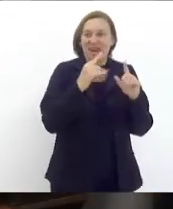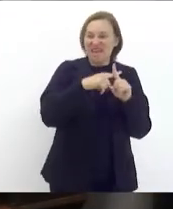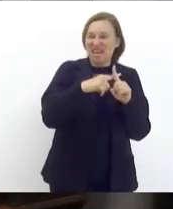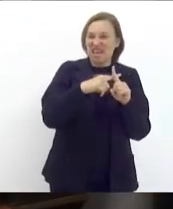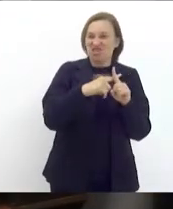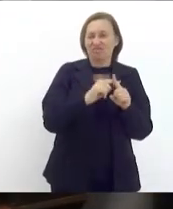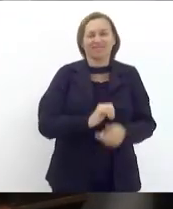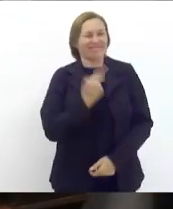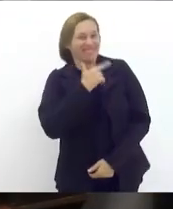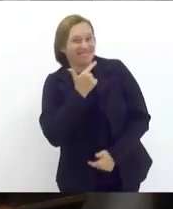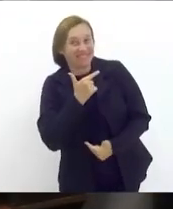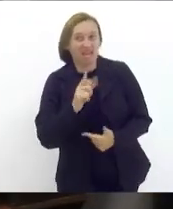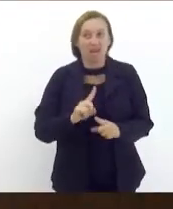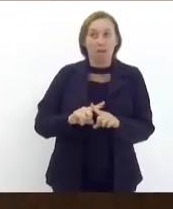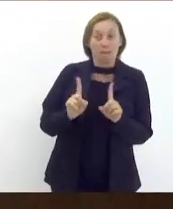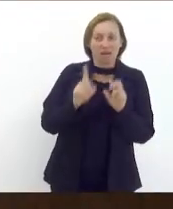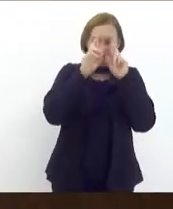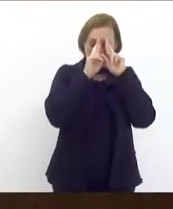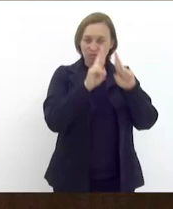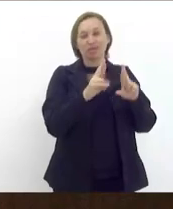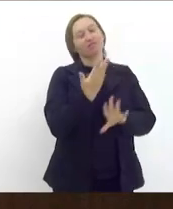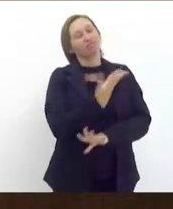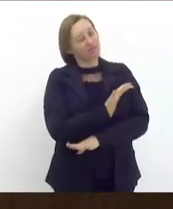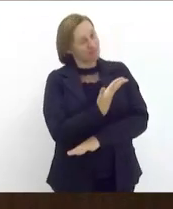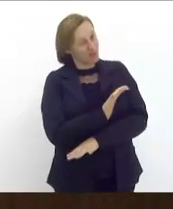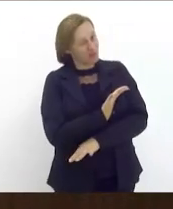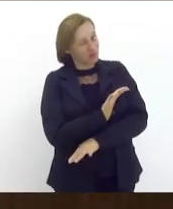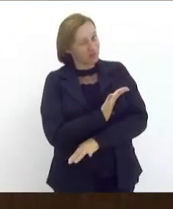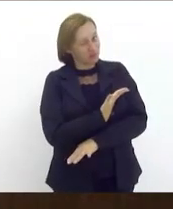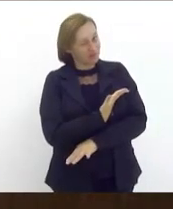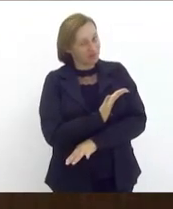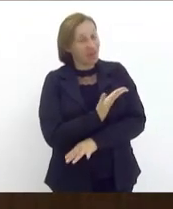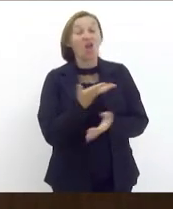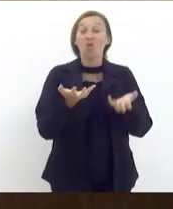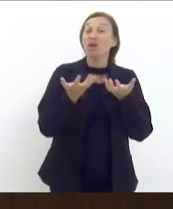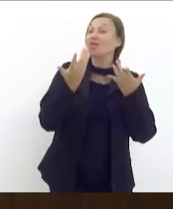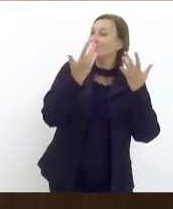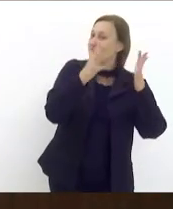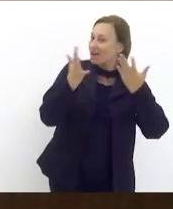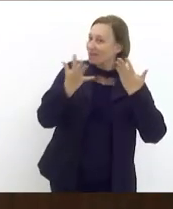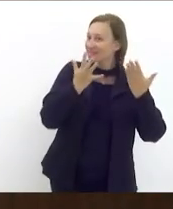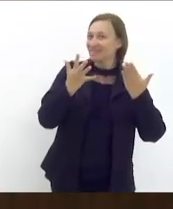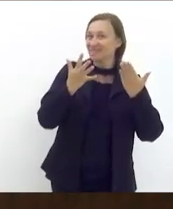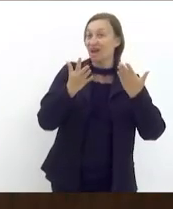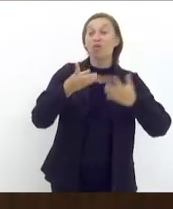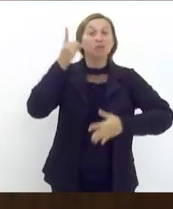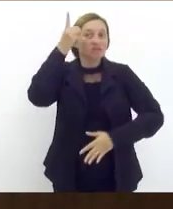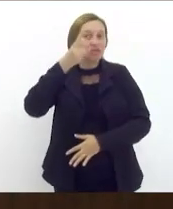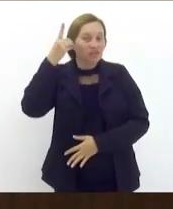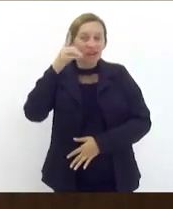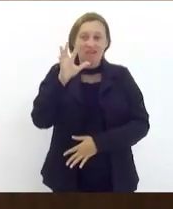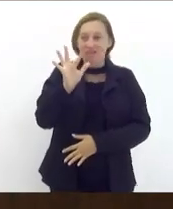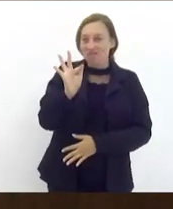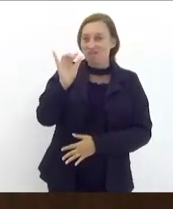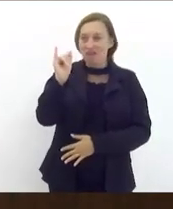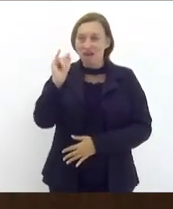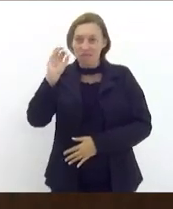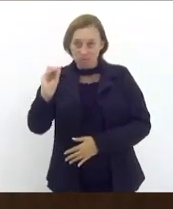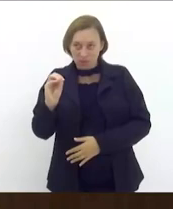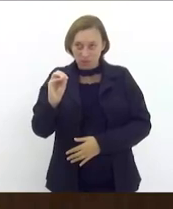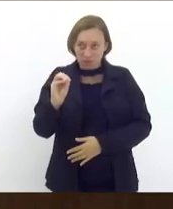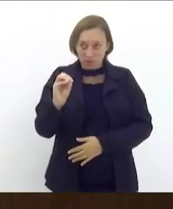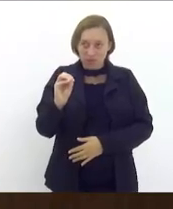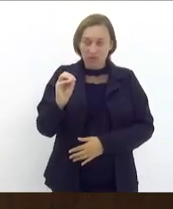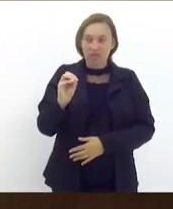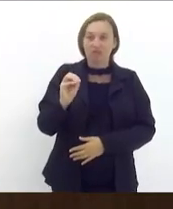Mas respeitando os colegas eu quero parabenizar o deputado Fábio Silva e nos